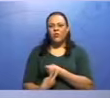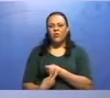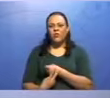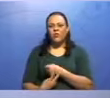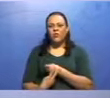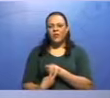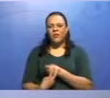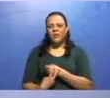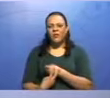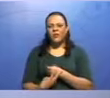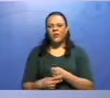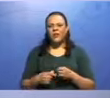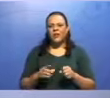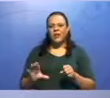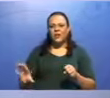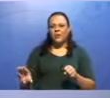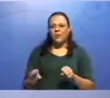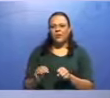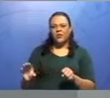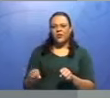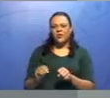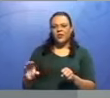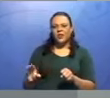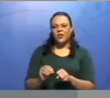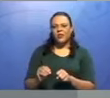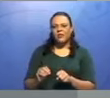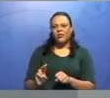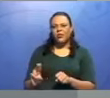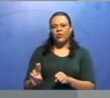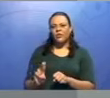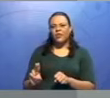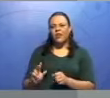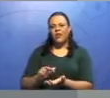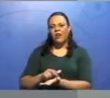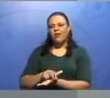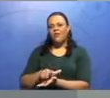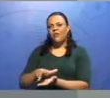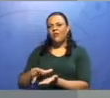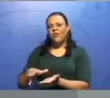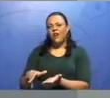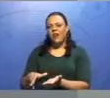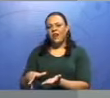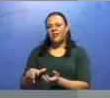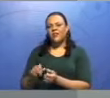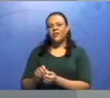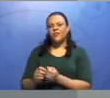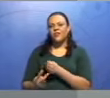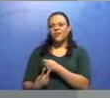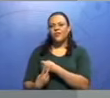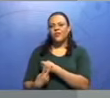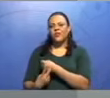PPCVV? Ser, estar, parecer, ficar, tornar, se andar, viver,